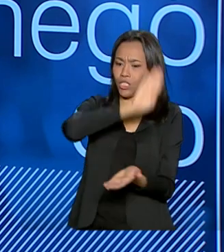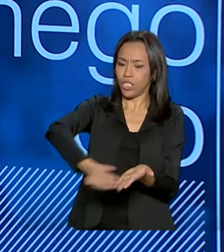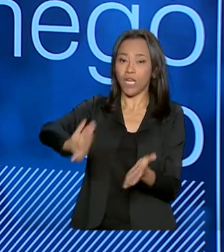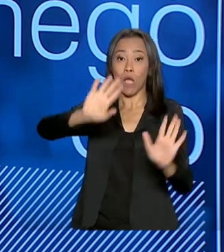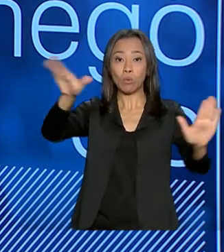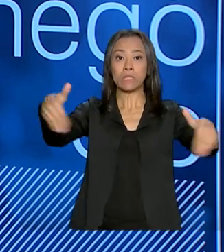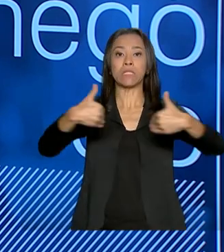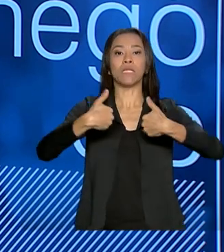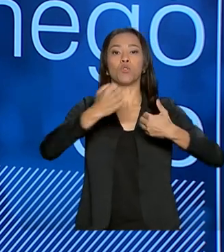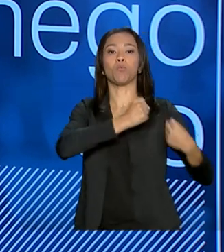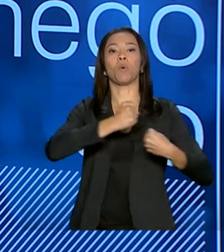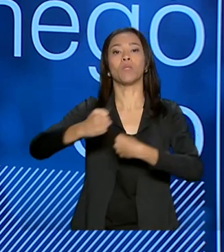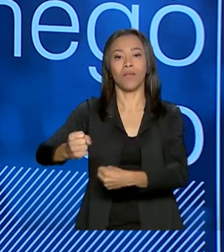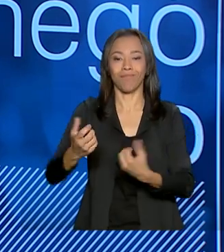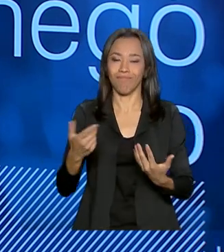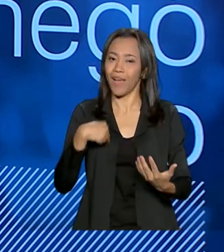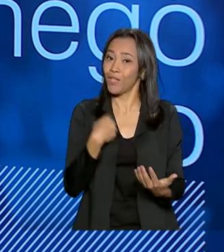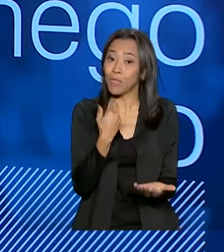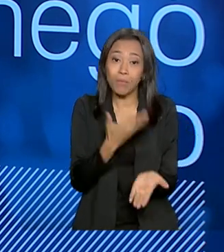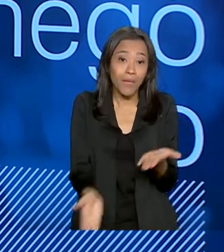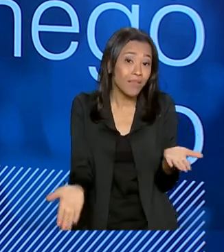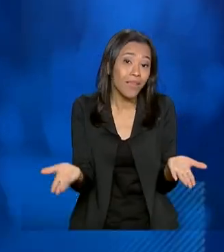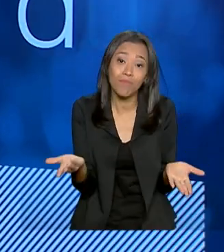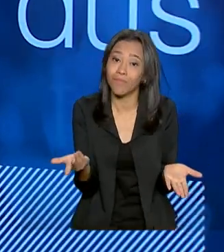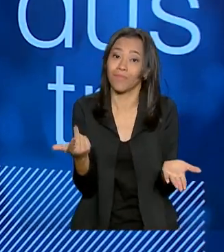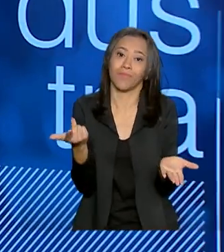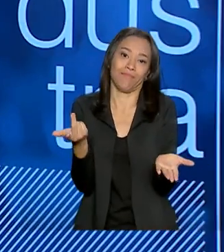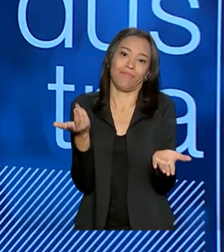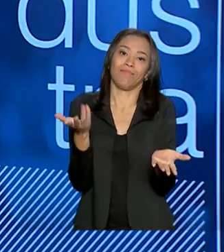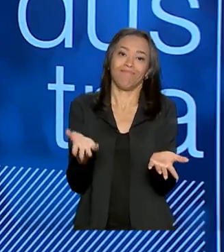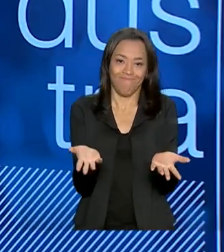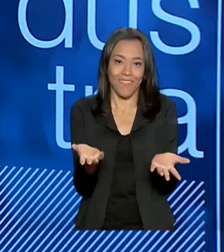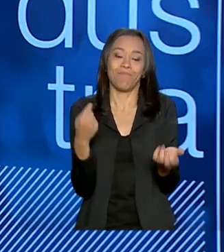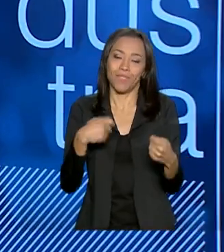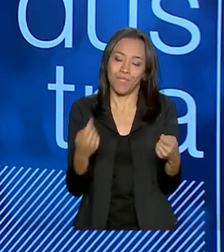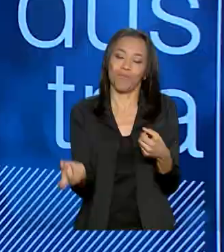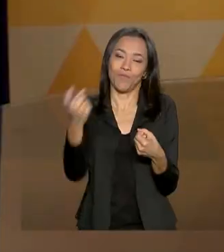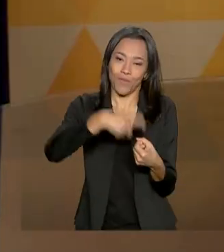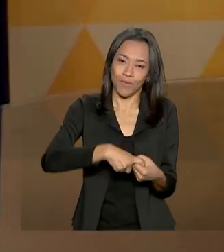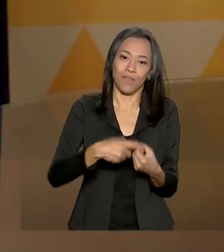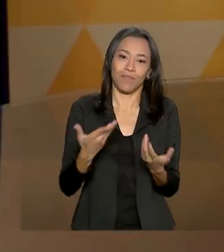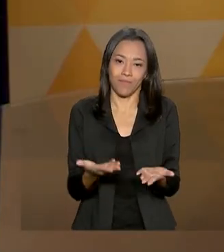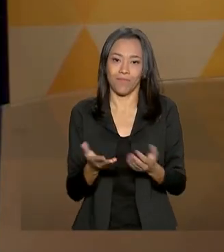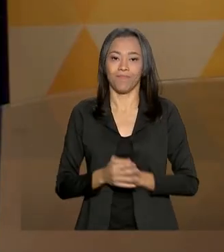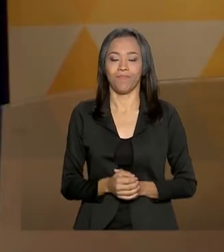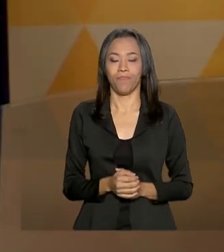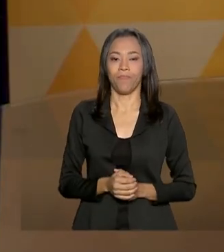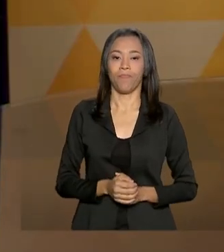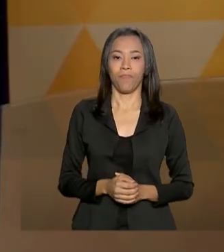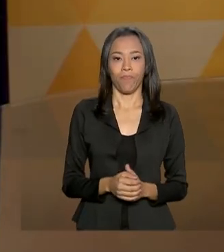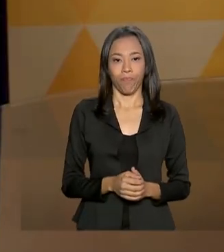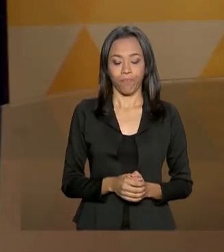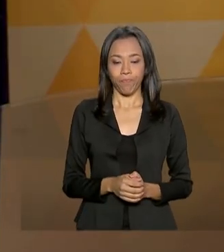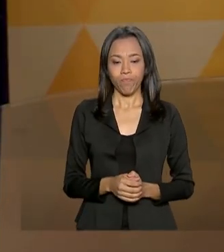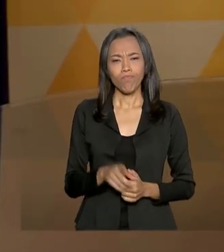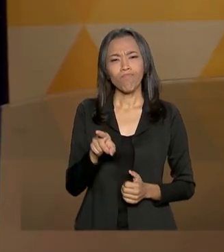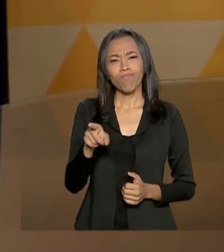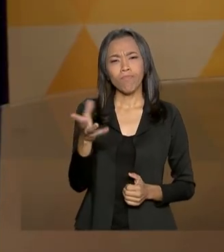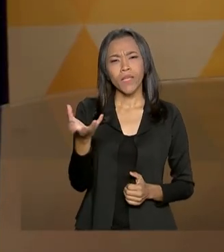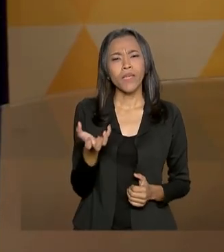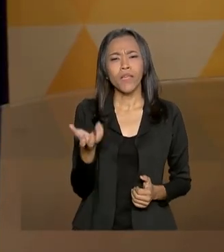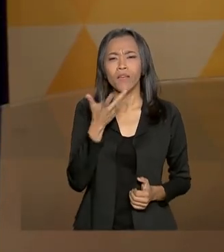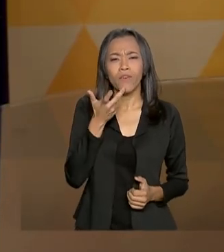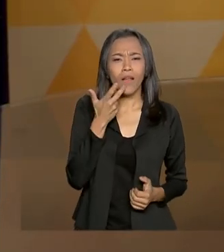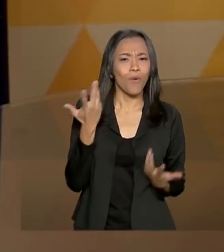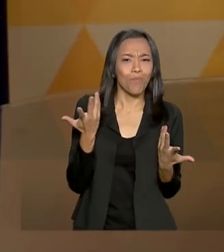tudo. E aí nós perdemos essa noção do federalismo. Temos que resgatá-la. Perfeito. O senhor gostaria de fazer mais